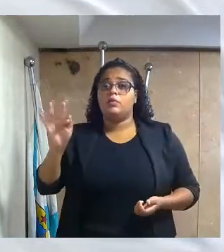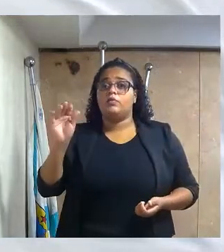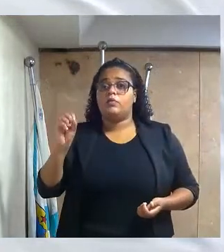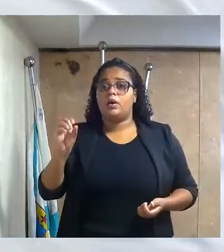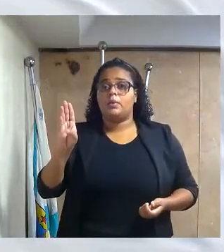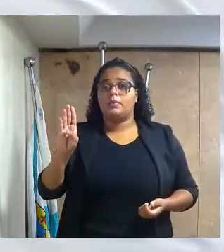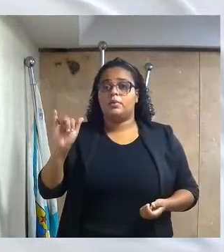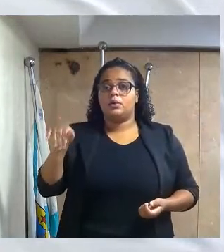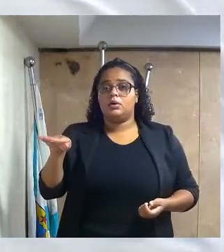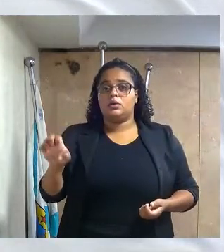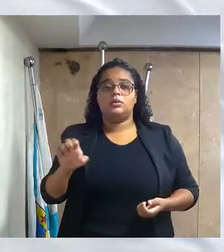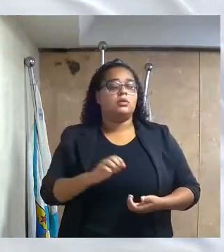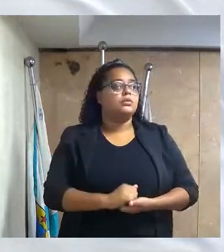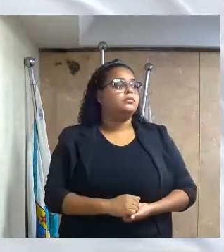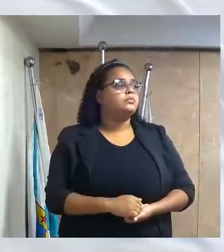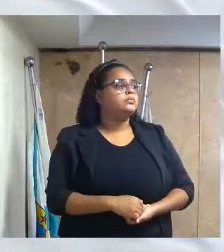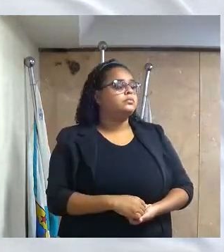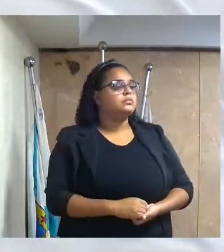Lourenço Rodrigues.